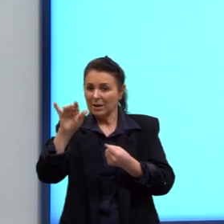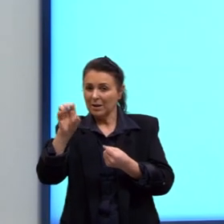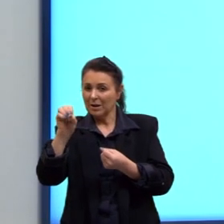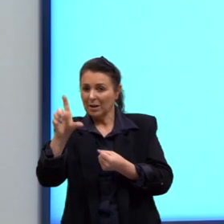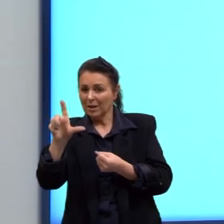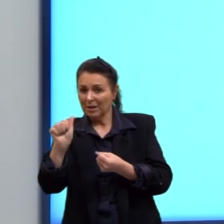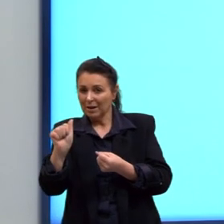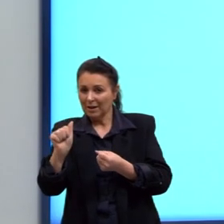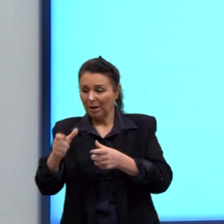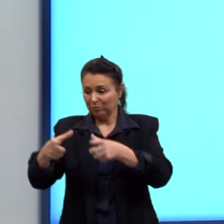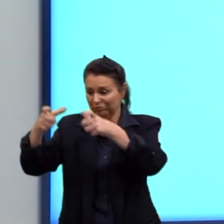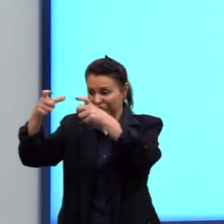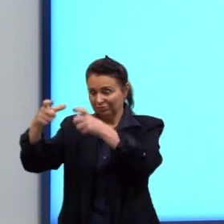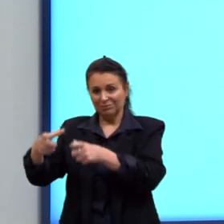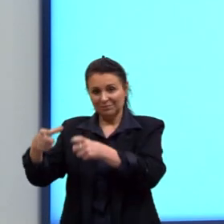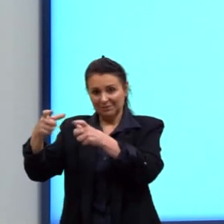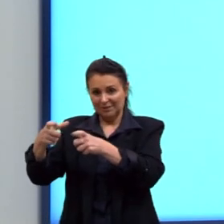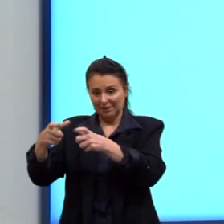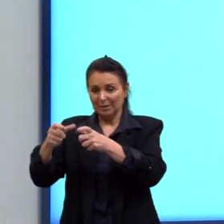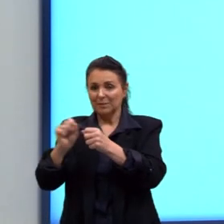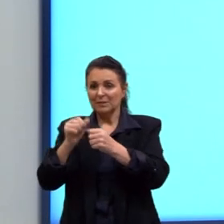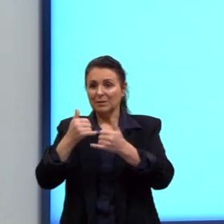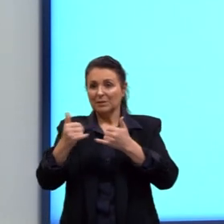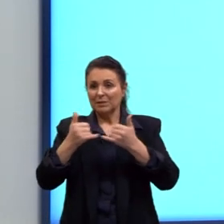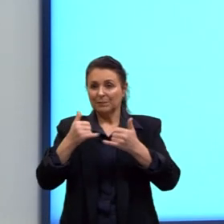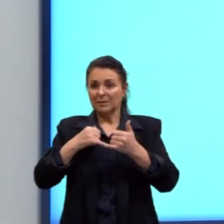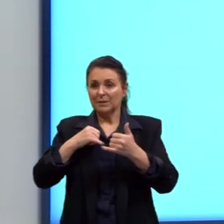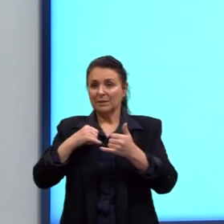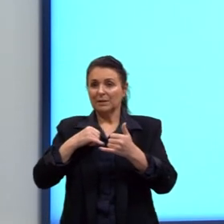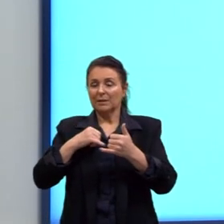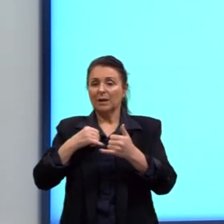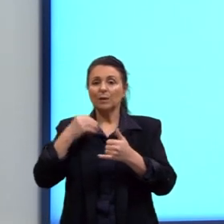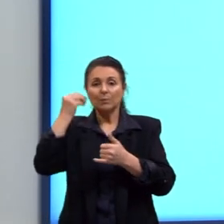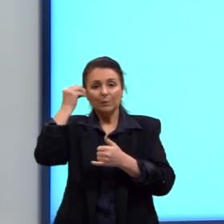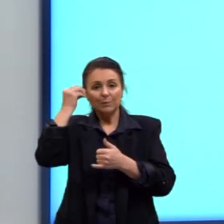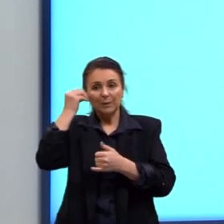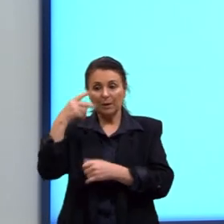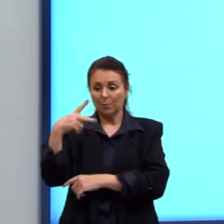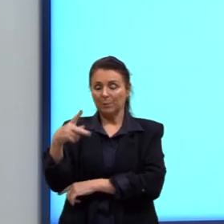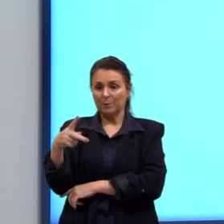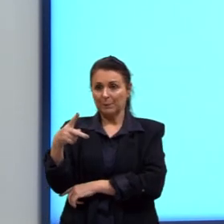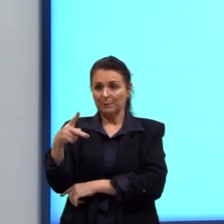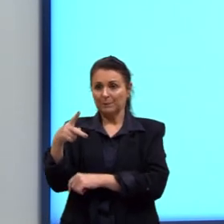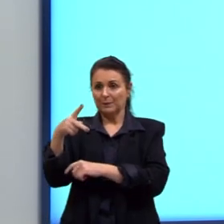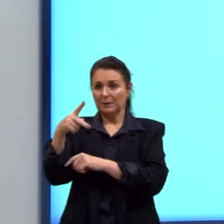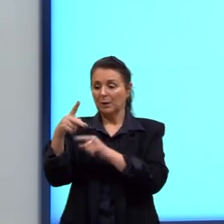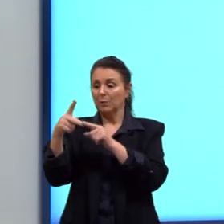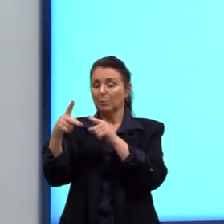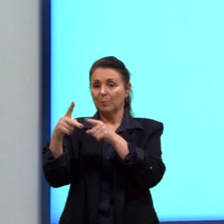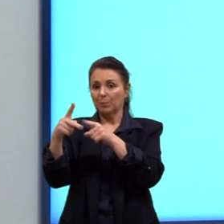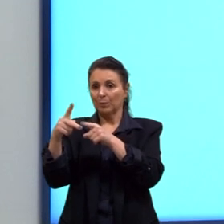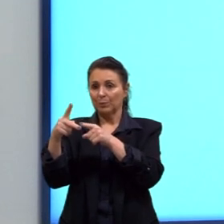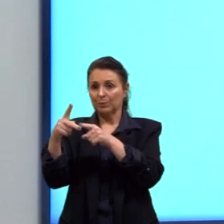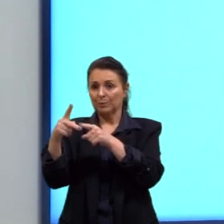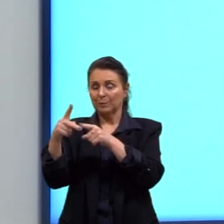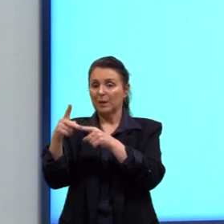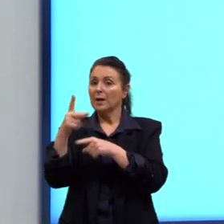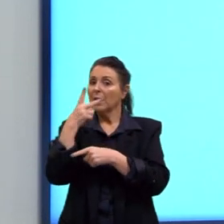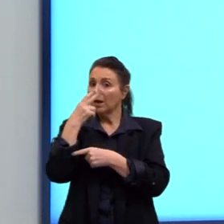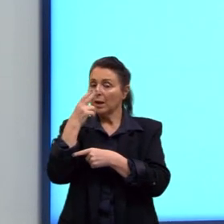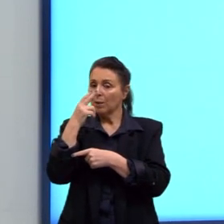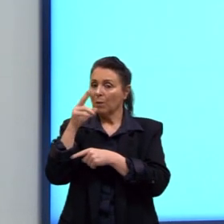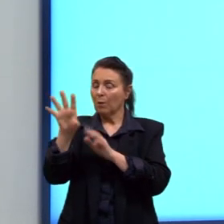certo? Para a gente conseguir exemplificar. Então, a gente tem uma carga teste em P, um pontinho aqui, é igualmente